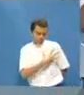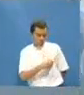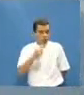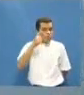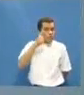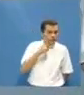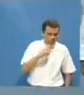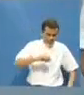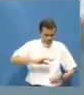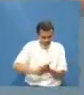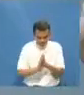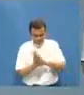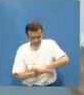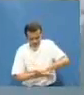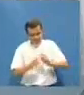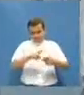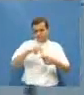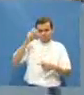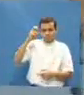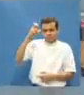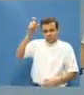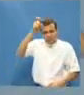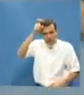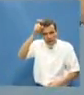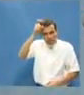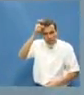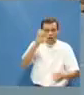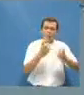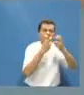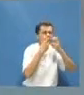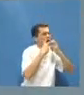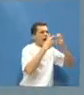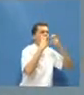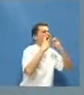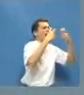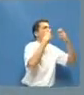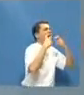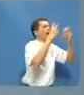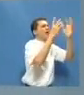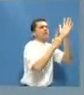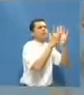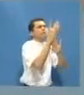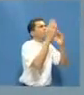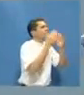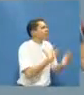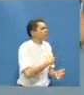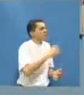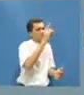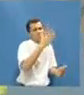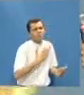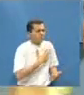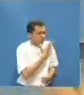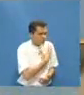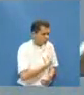ela gritou Senhor, Senhor, filho de Davi tem piedade de mim minha filha está